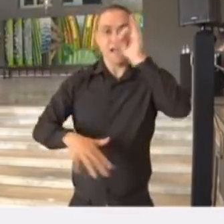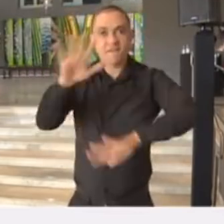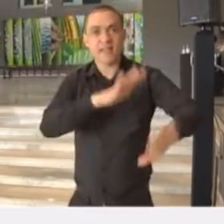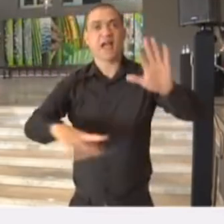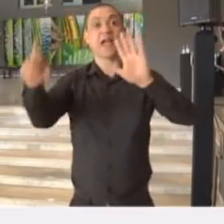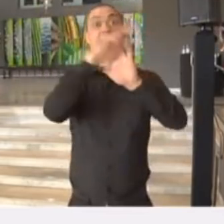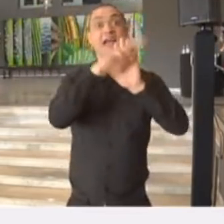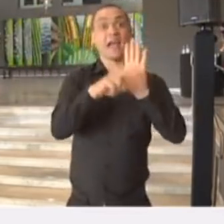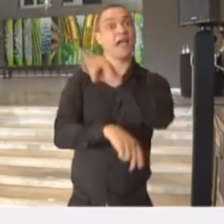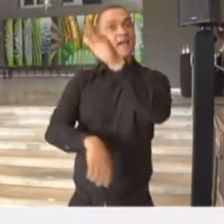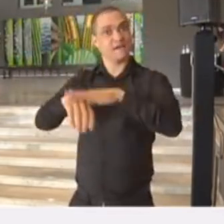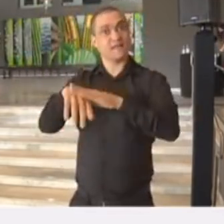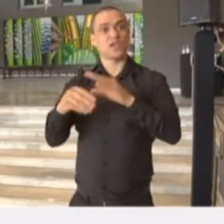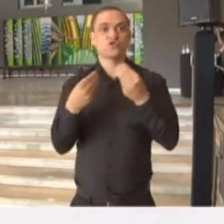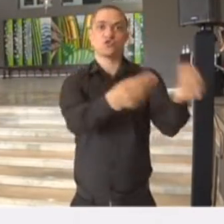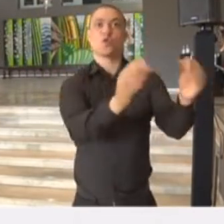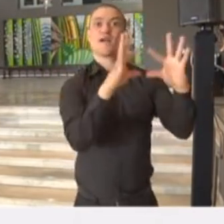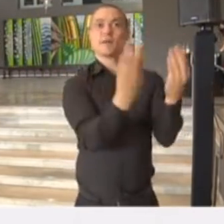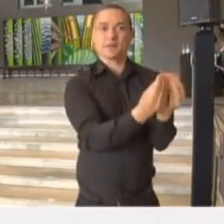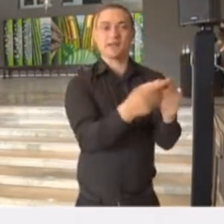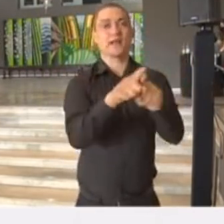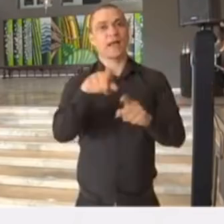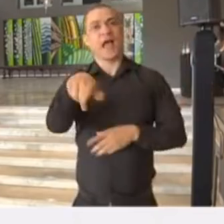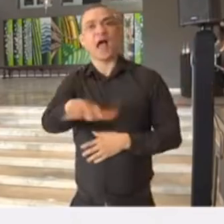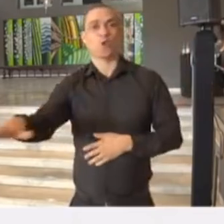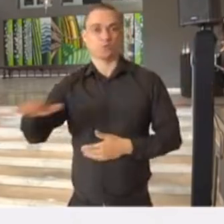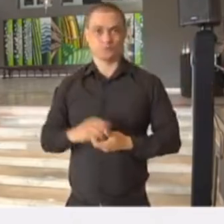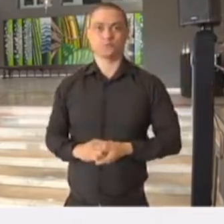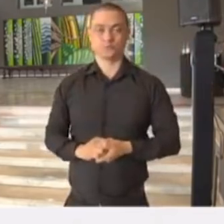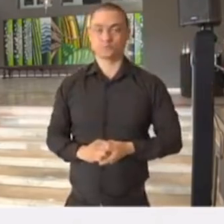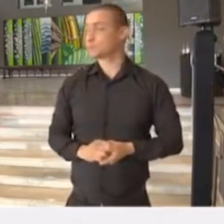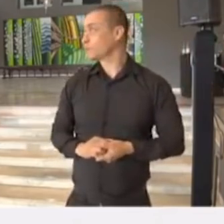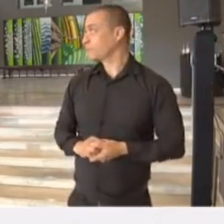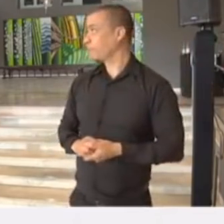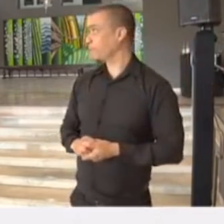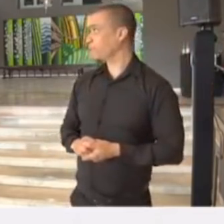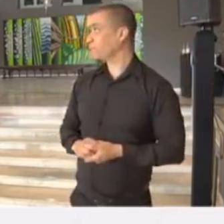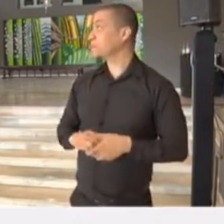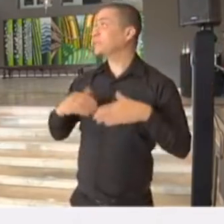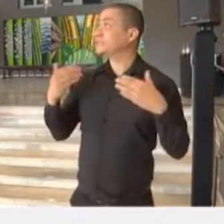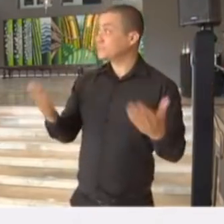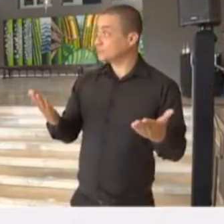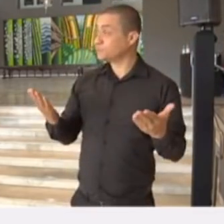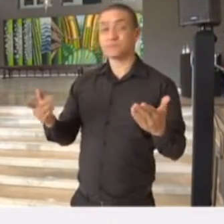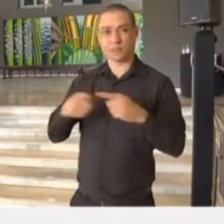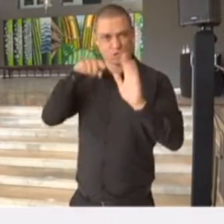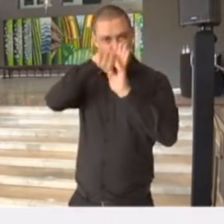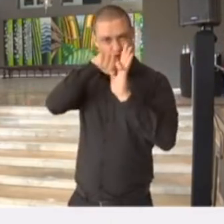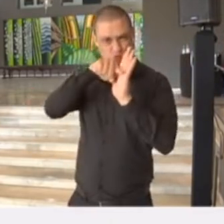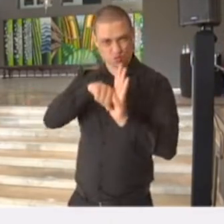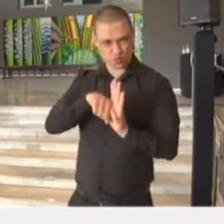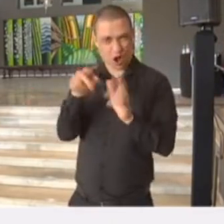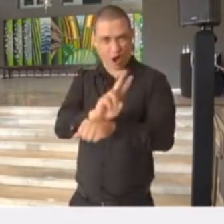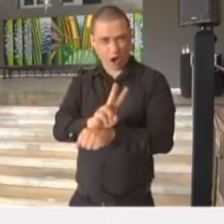regras, tanto para a família, quanto para os estudantes, pode passar. E no monitoramento, não permitir, então,